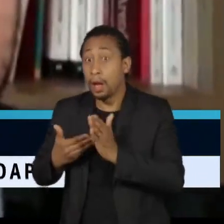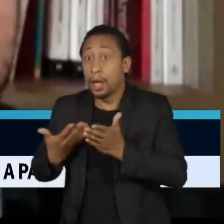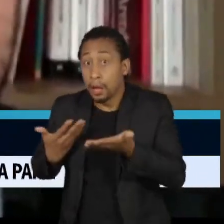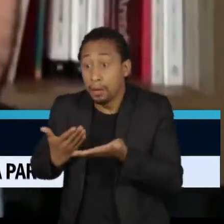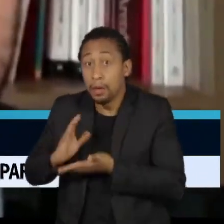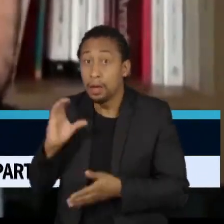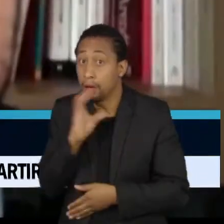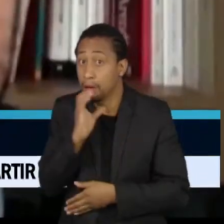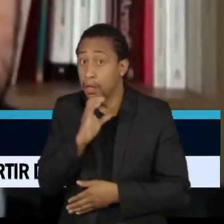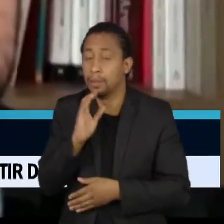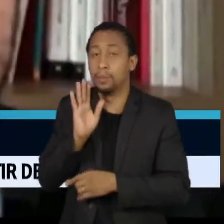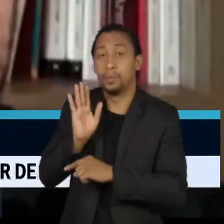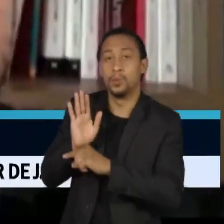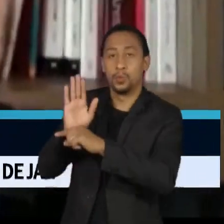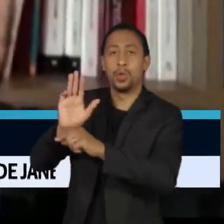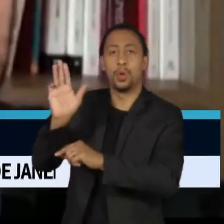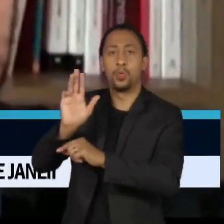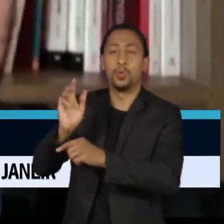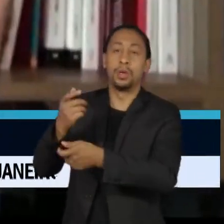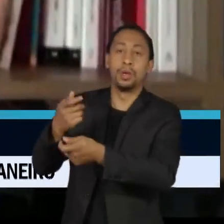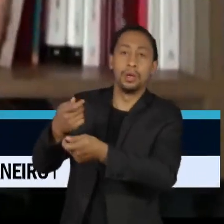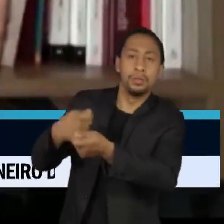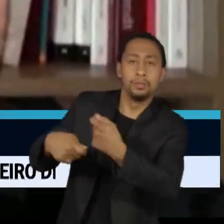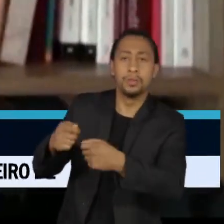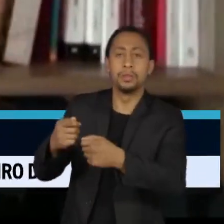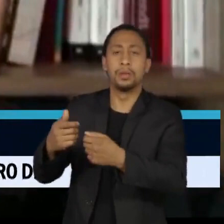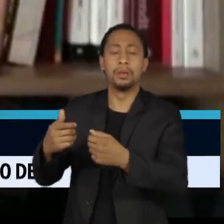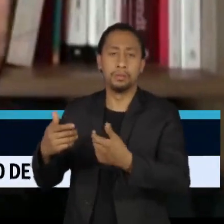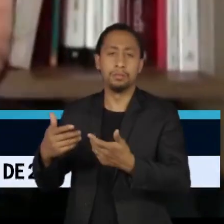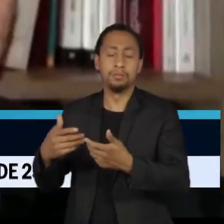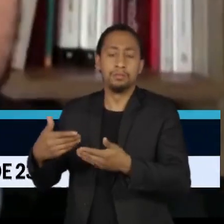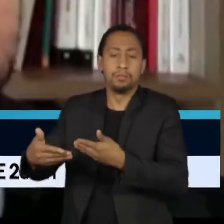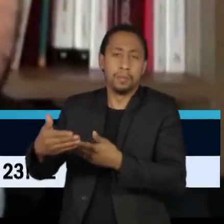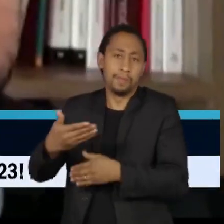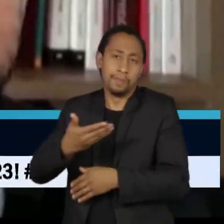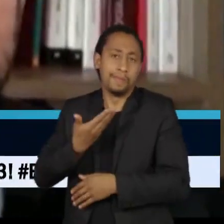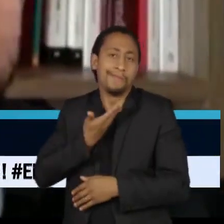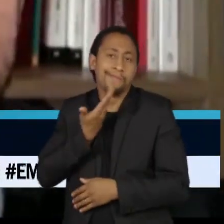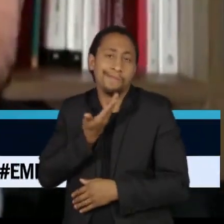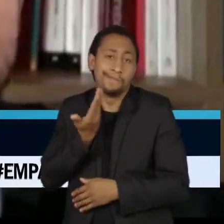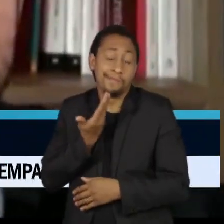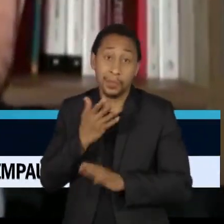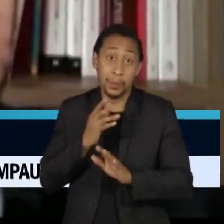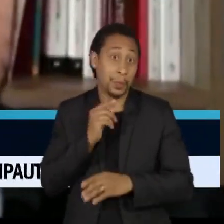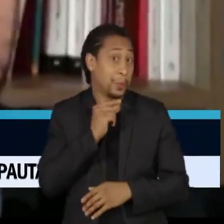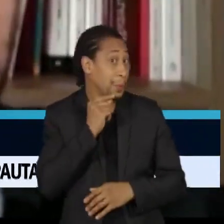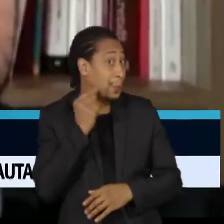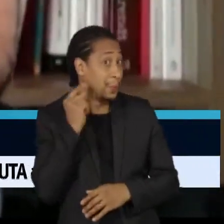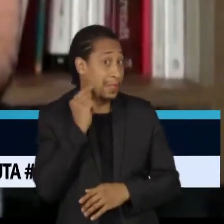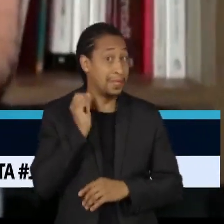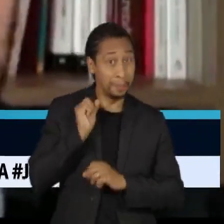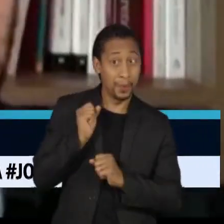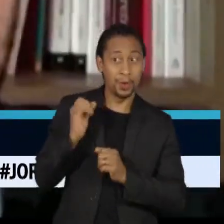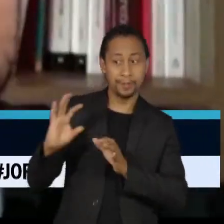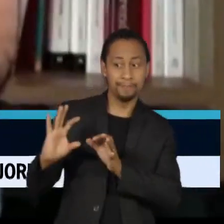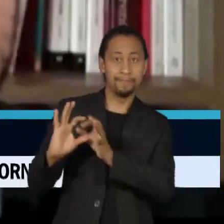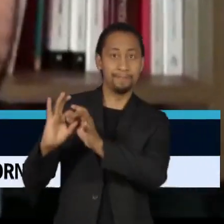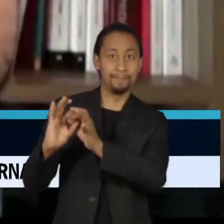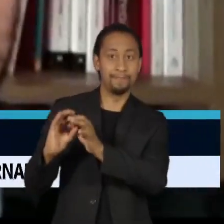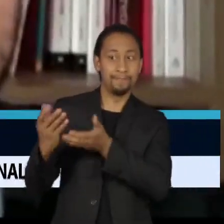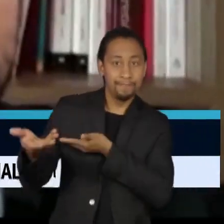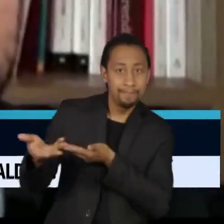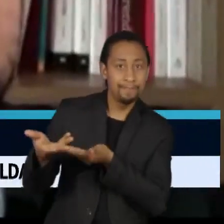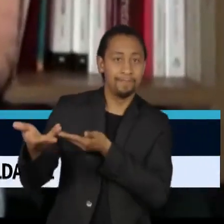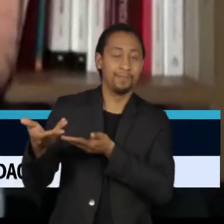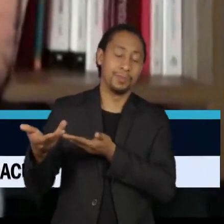governabilidade ao Lula, isso faz com que o poder de Arthur Lira se mostre mais presente e mais forte,